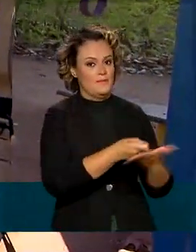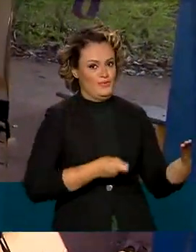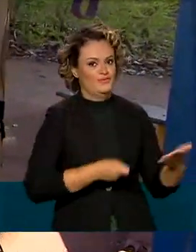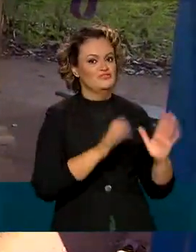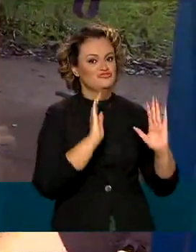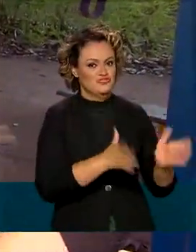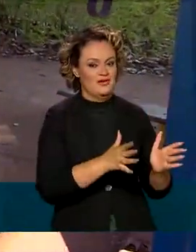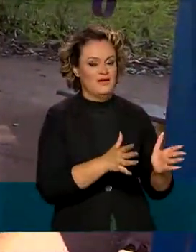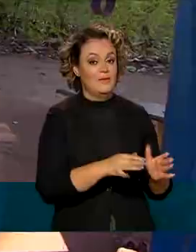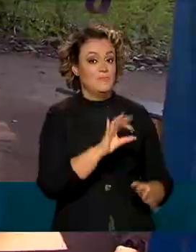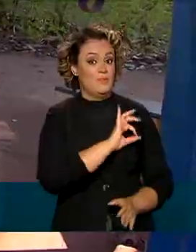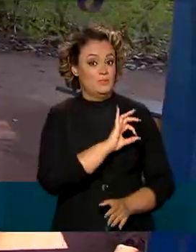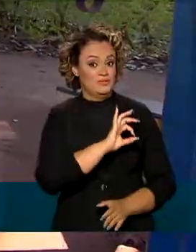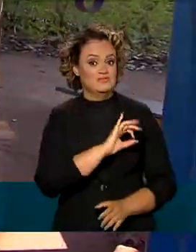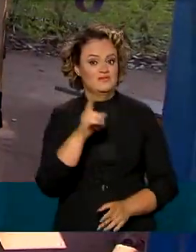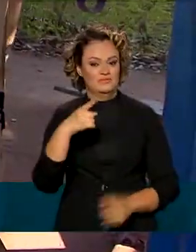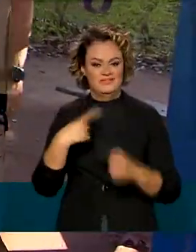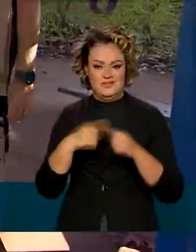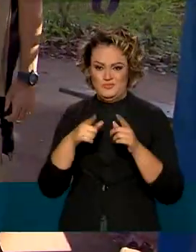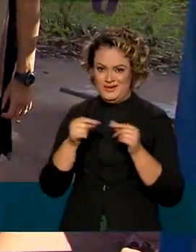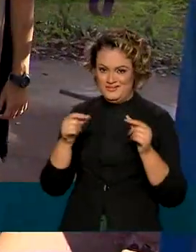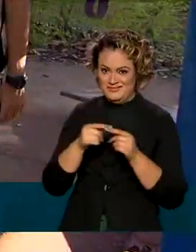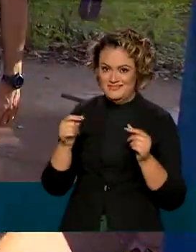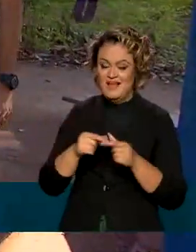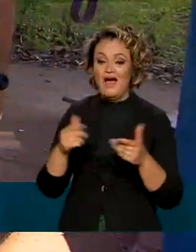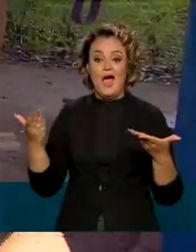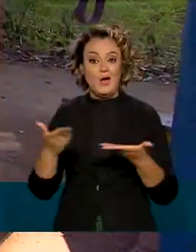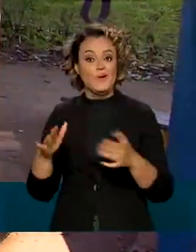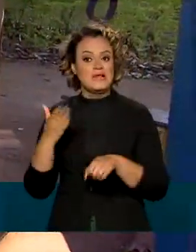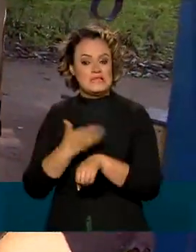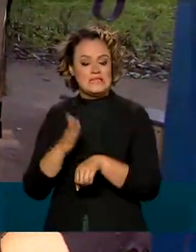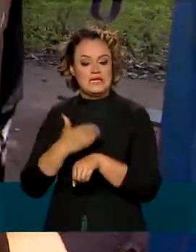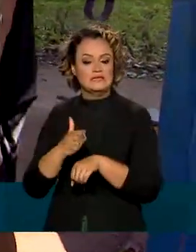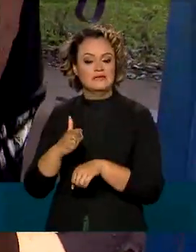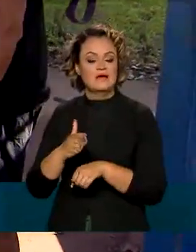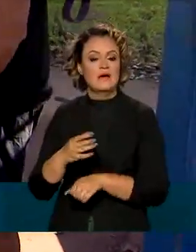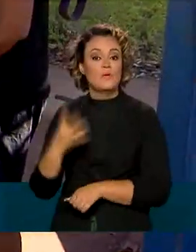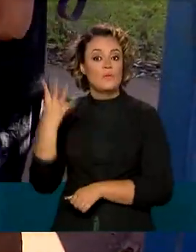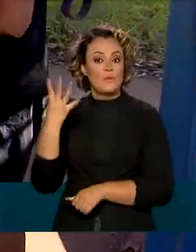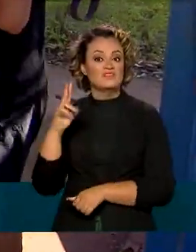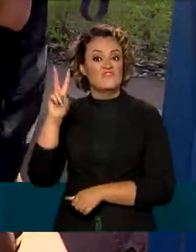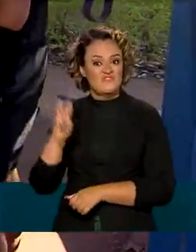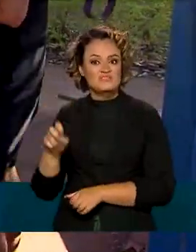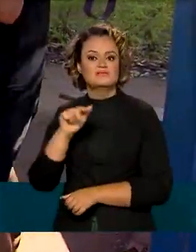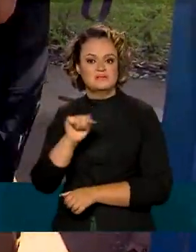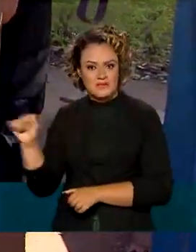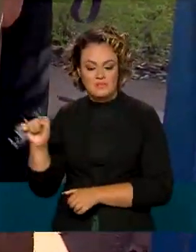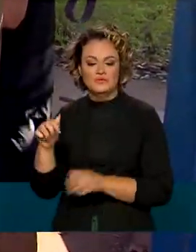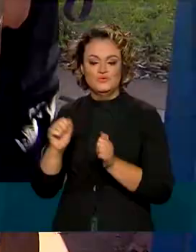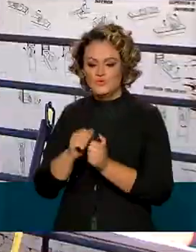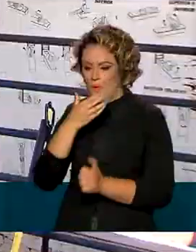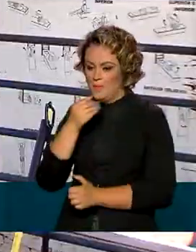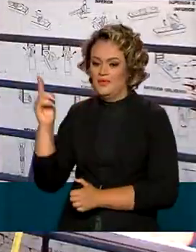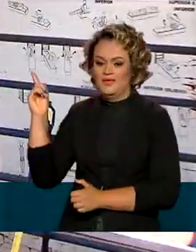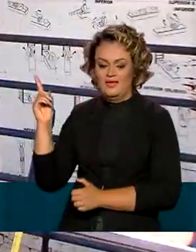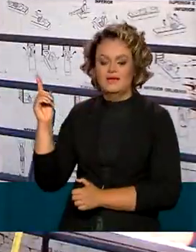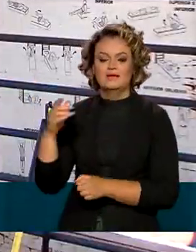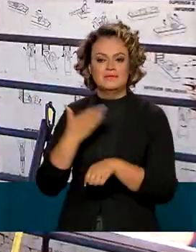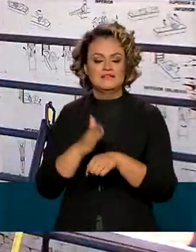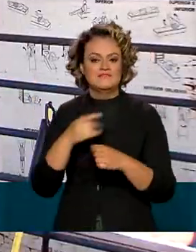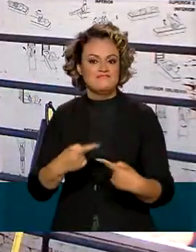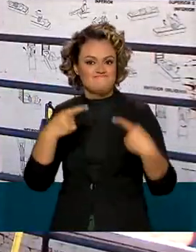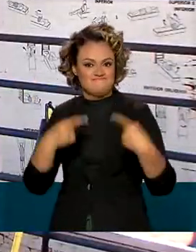objetiva para policial penal em Brasília. E agora treina pelo menos quatro vezes por semana com o Rafael para